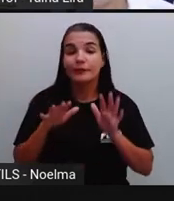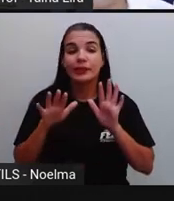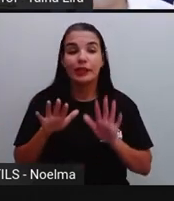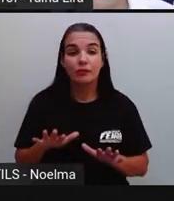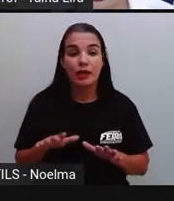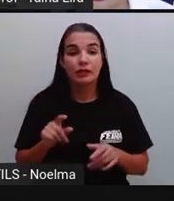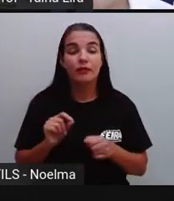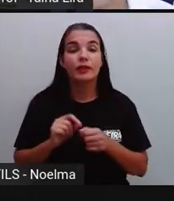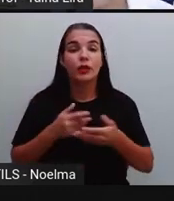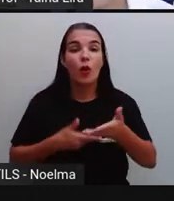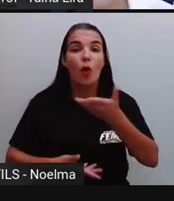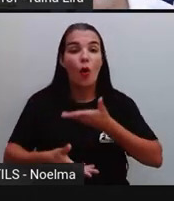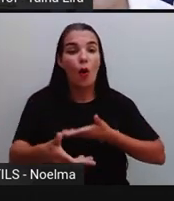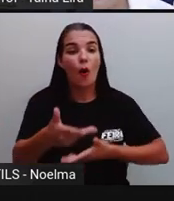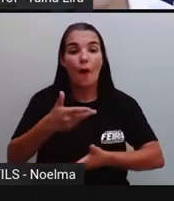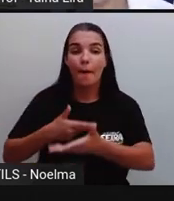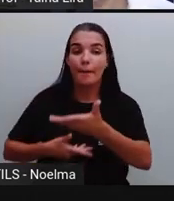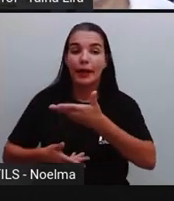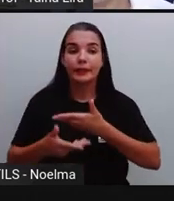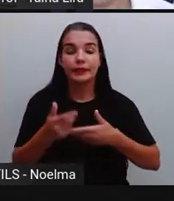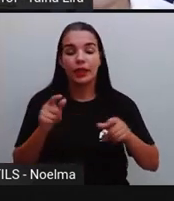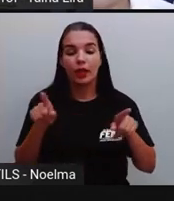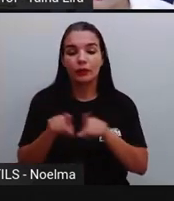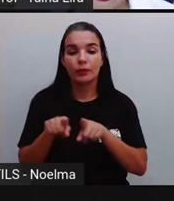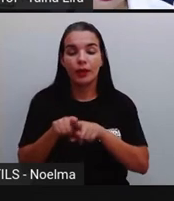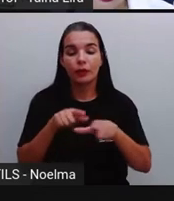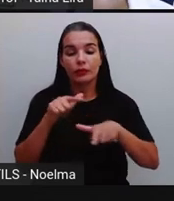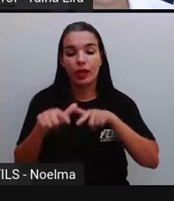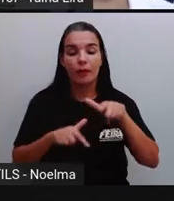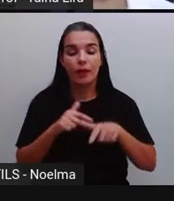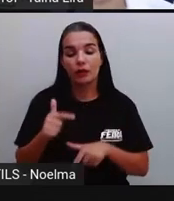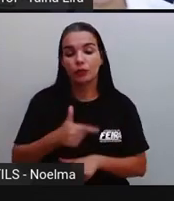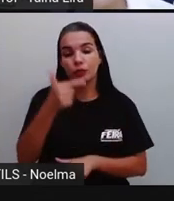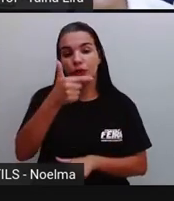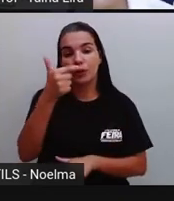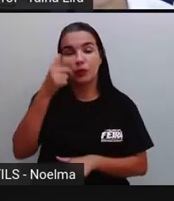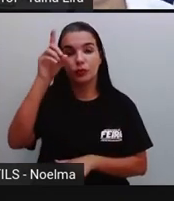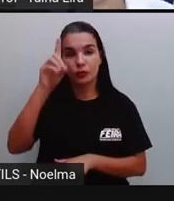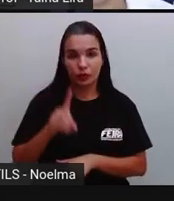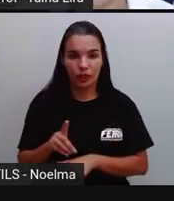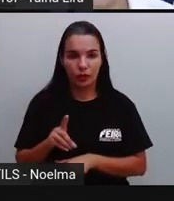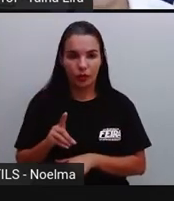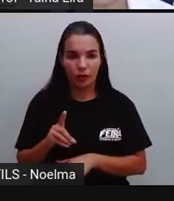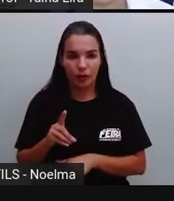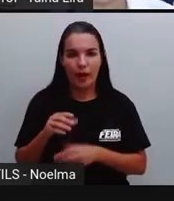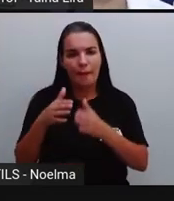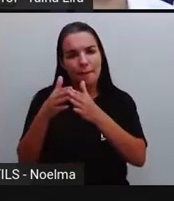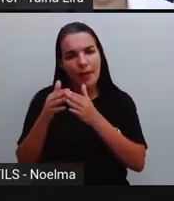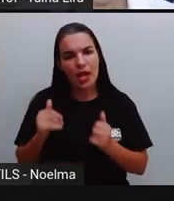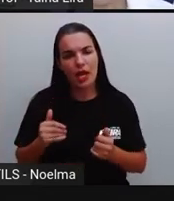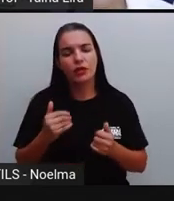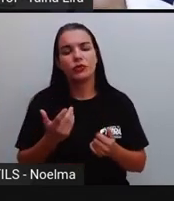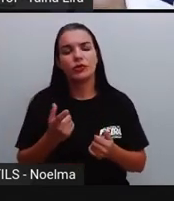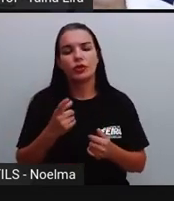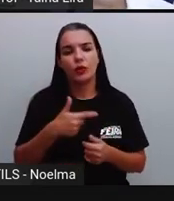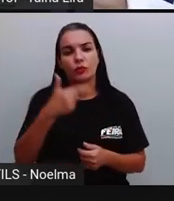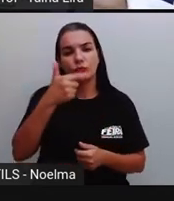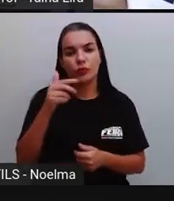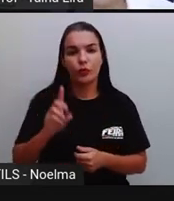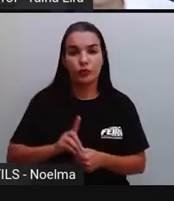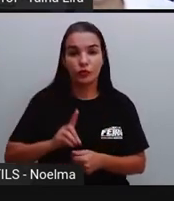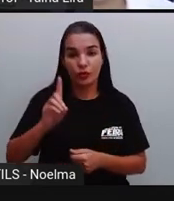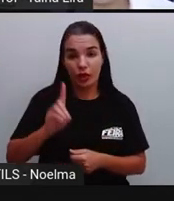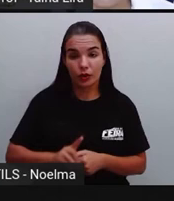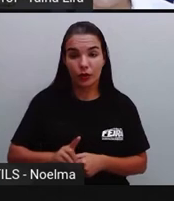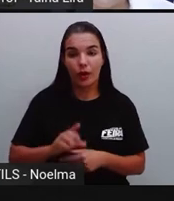ele compartilha aí esse trabalho com o vice-diretor. Muitas vezes, ele delega algumas funções aí ao vice-diretor.